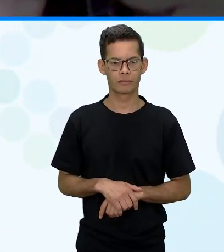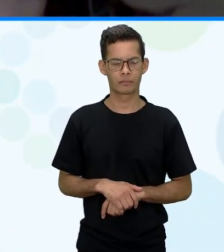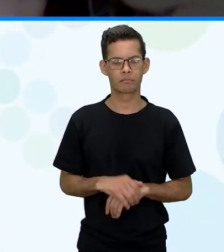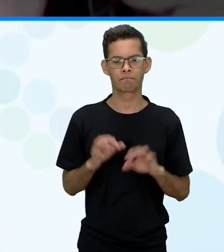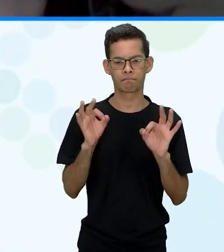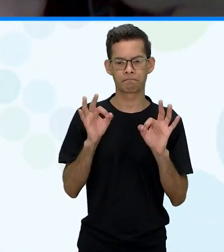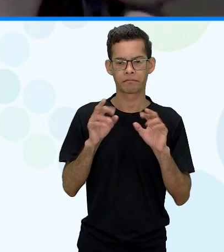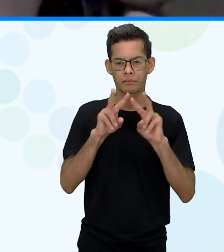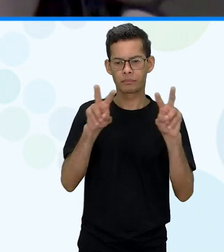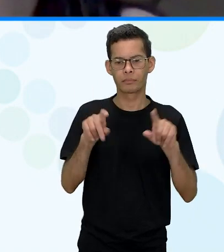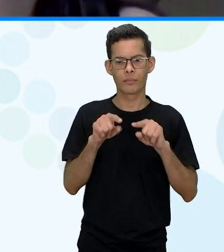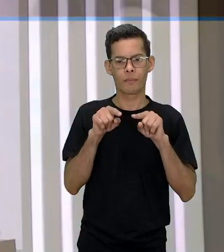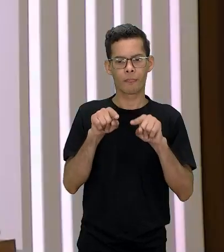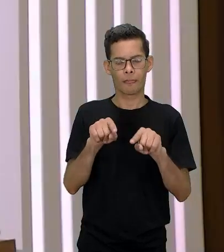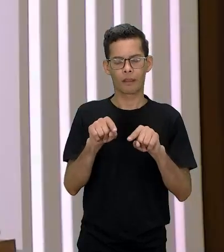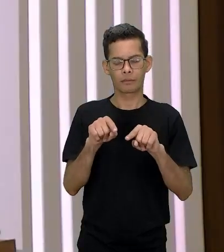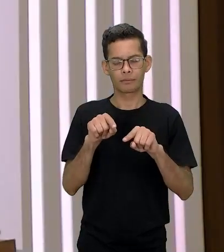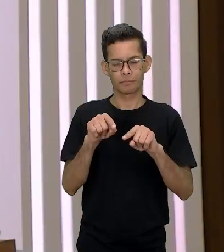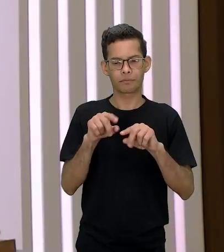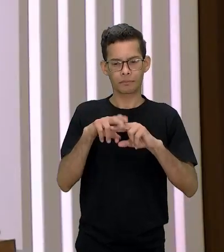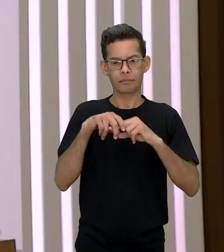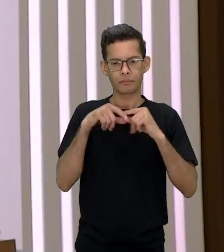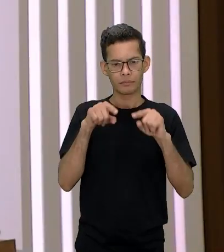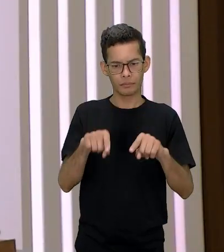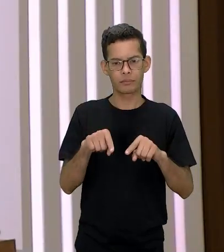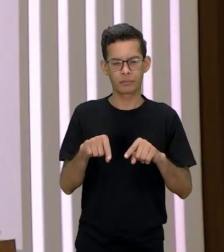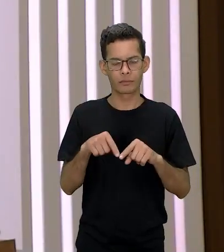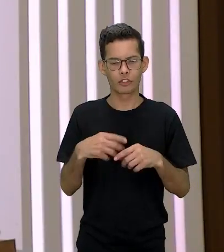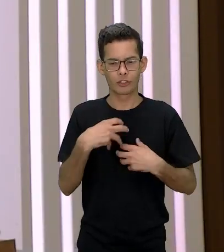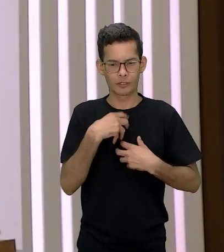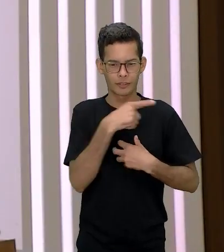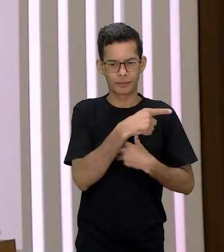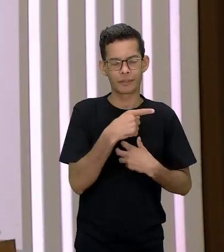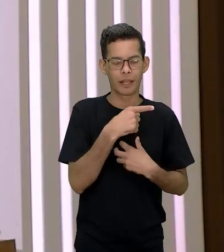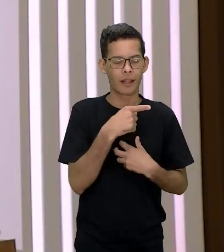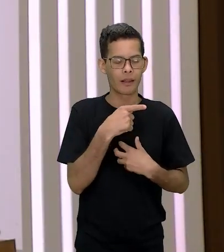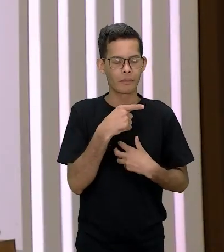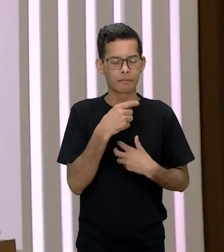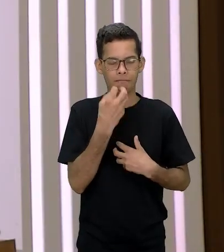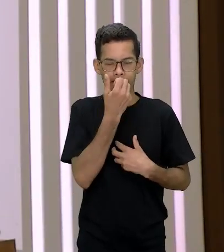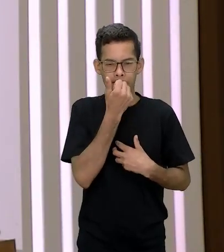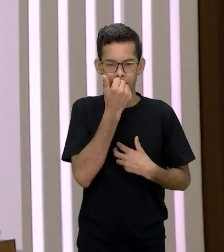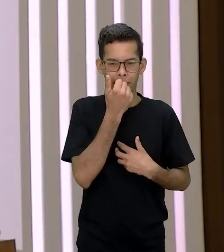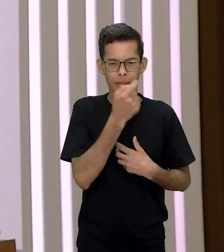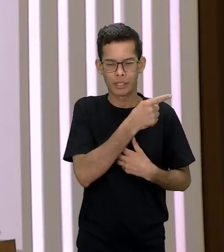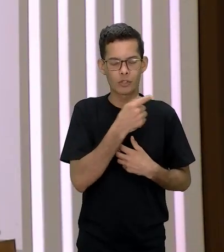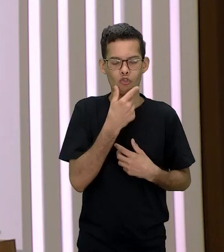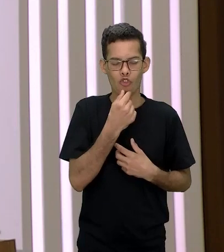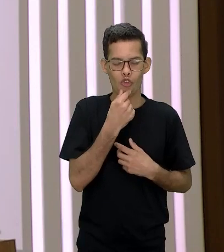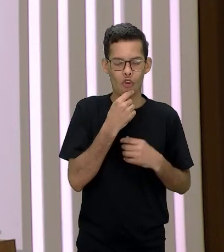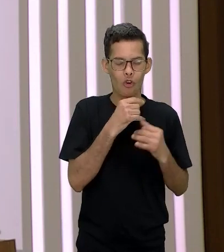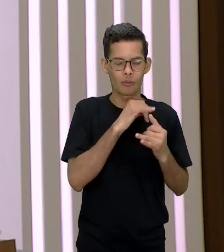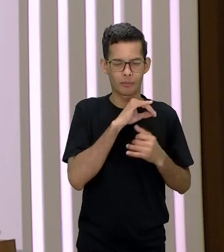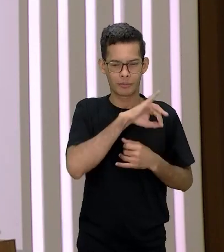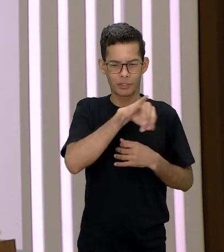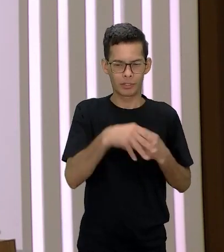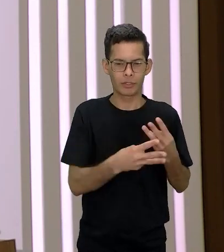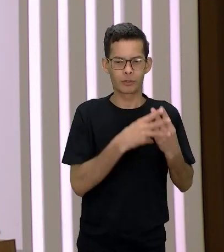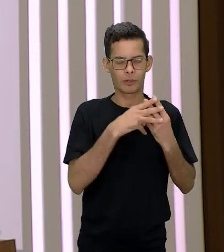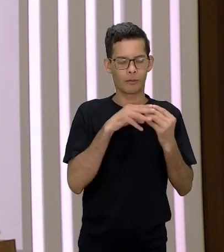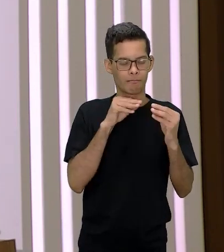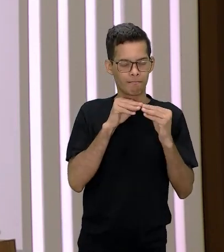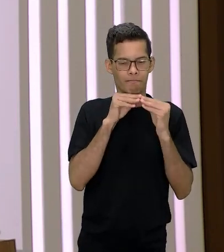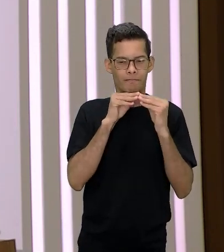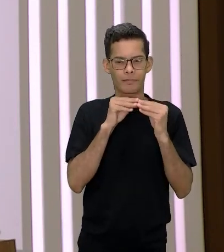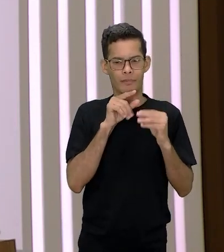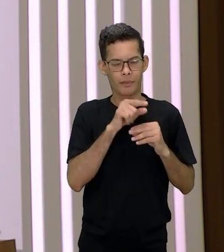sobre esse caso de amor né que ela teve com Benjamin Cohen de Azevedo que é o judeu ela já entra nesse relacionamento